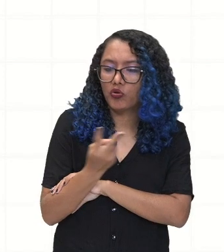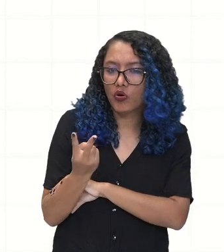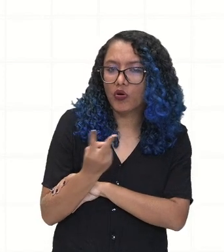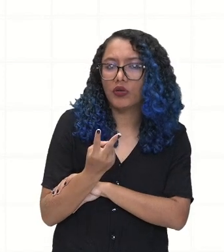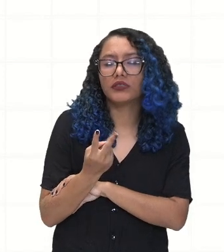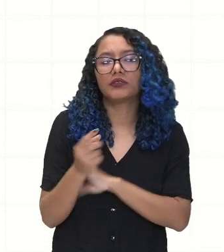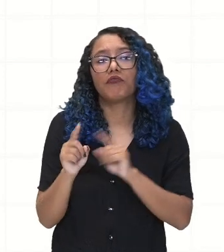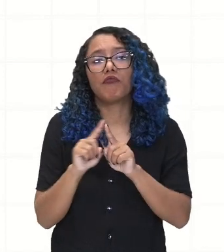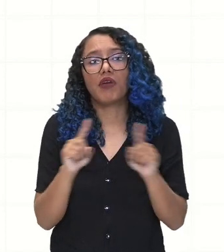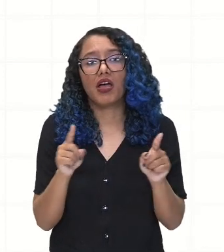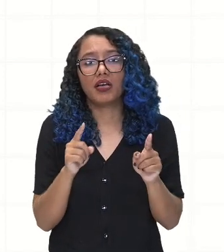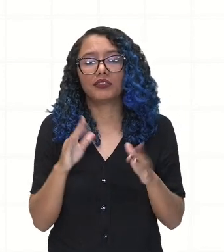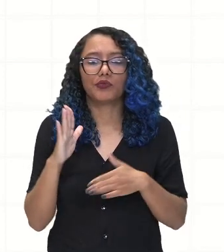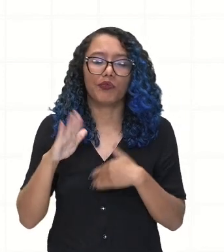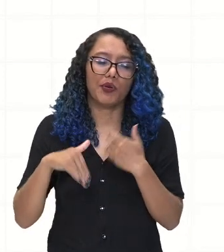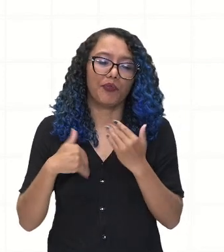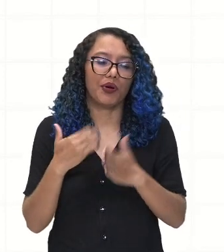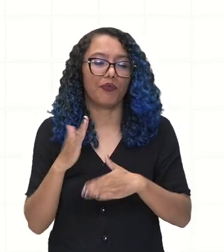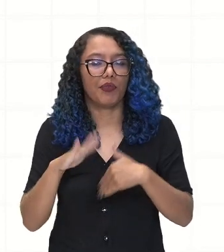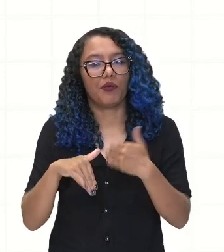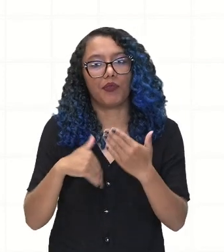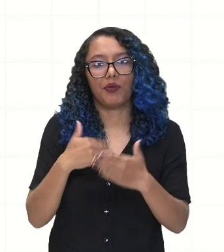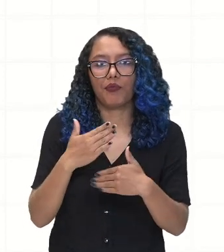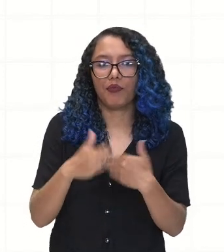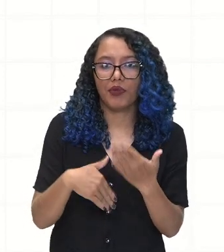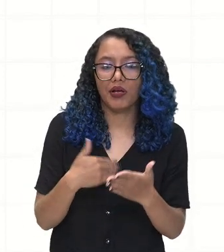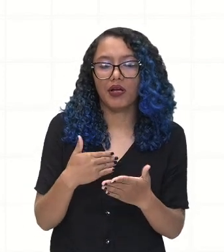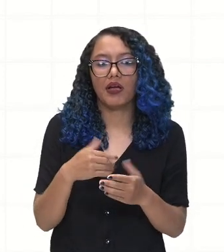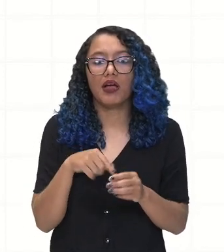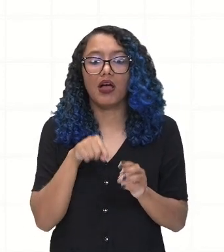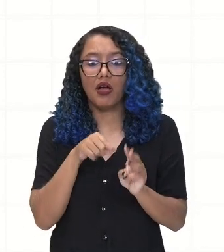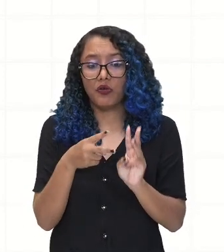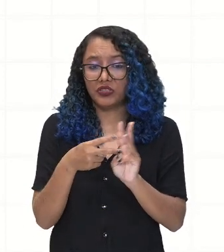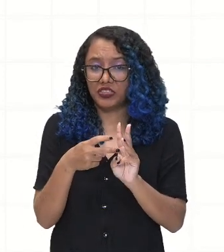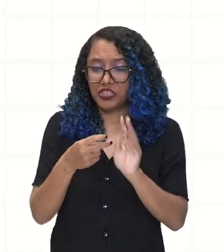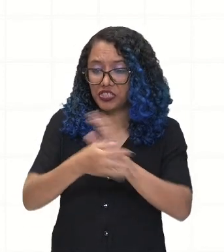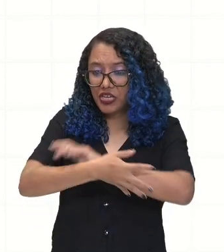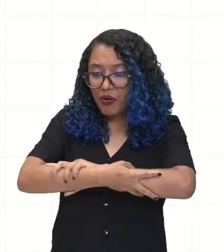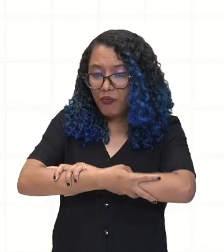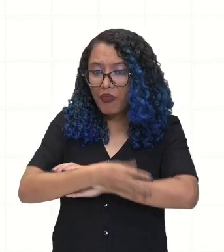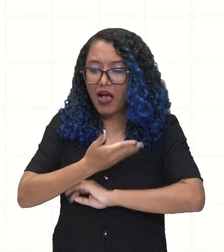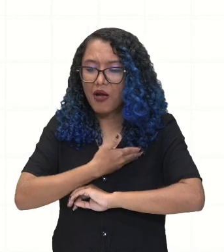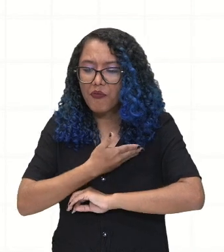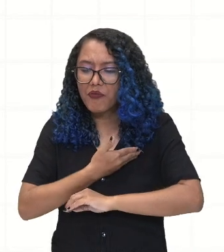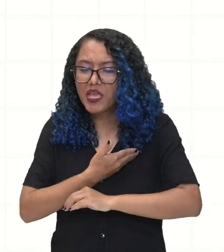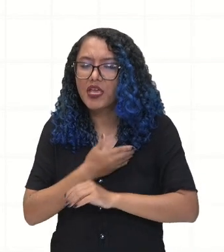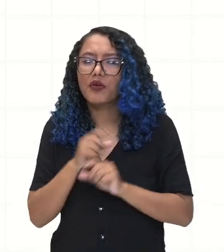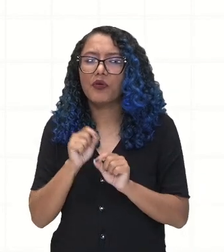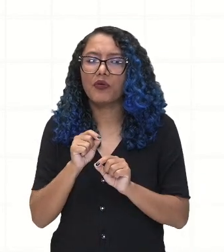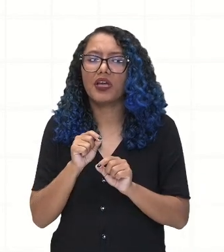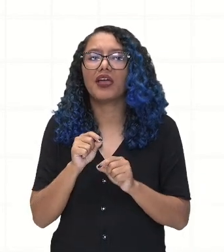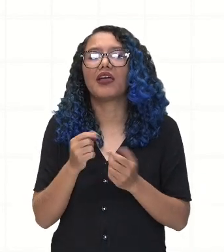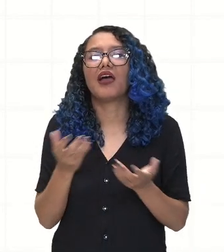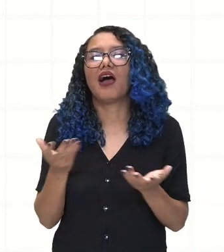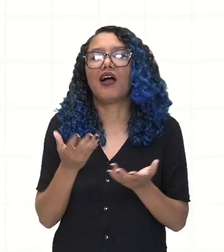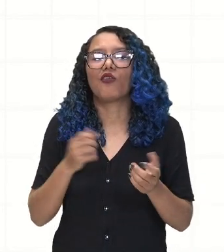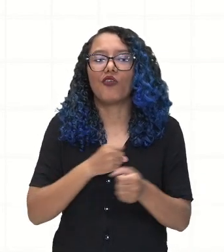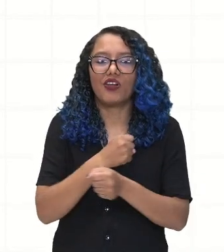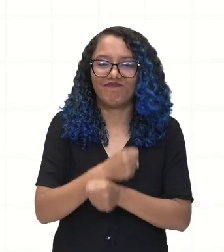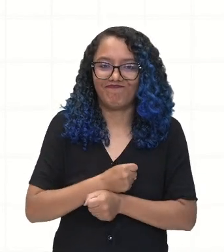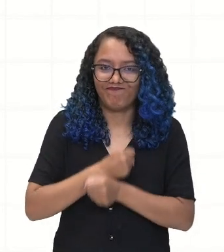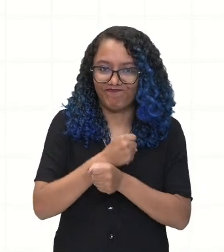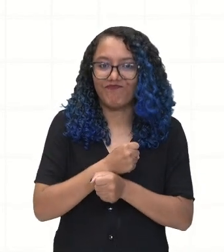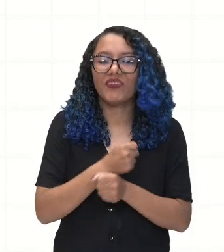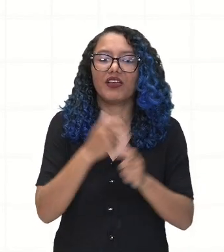Porém, com o passar do tempo, esses próprios indígenas começaram ali a ser escravizados até ali as suas terras